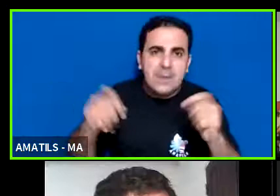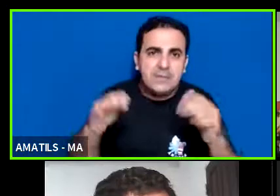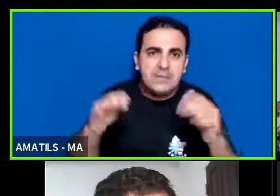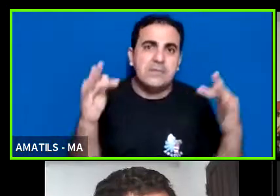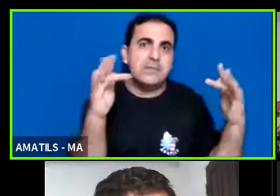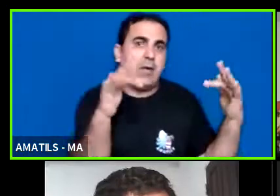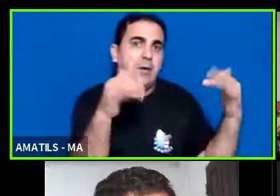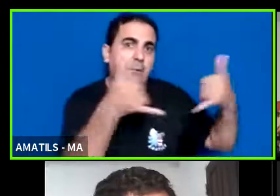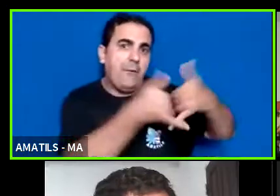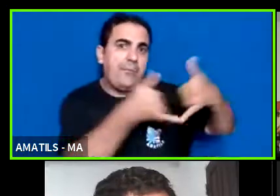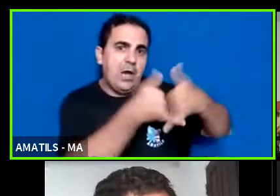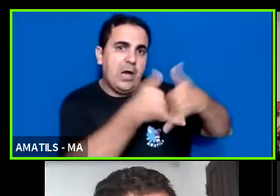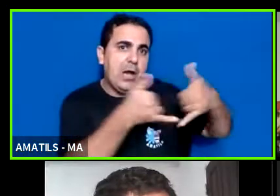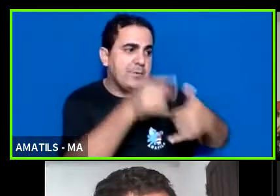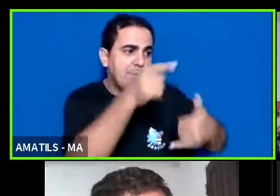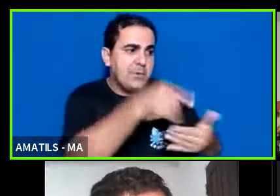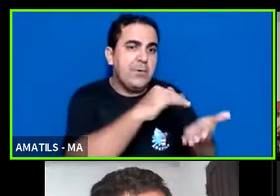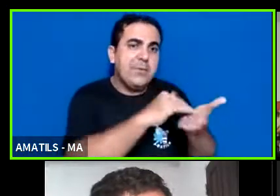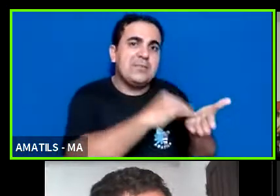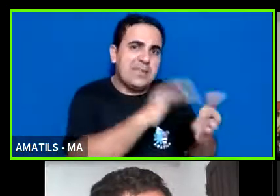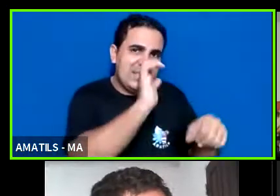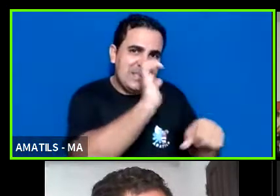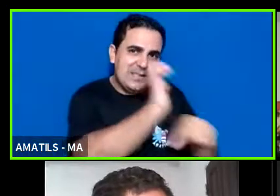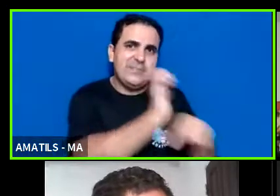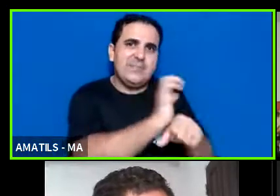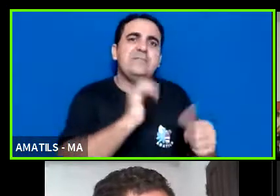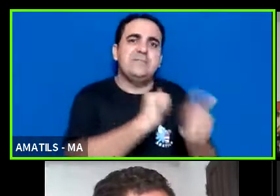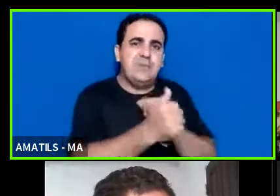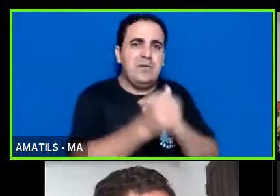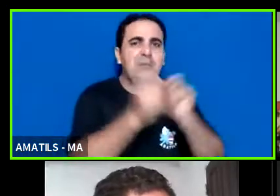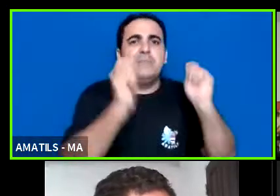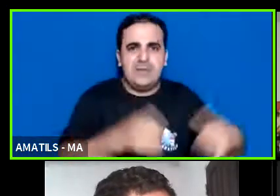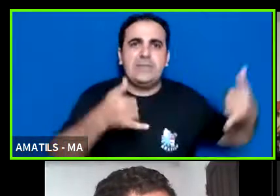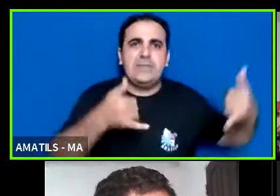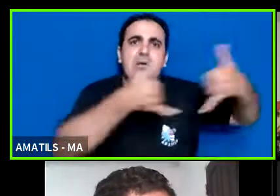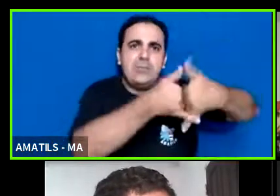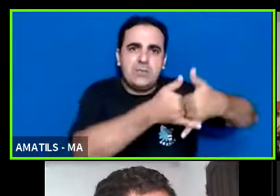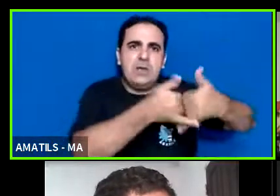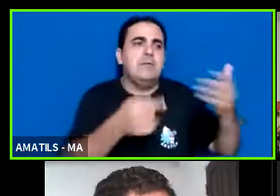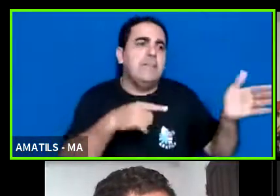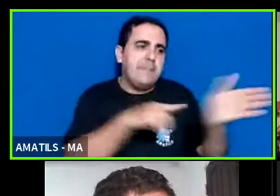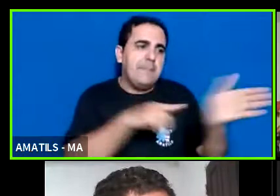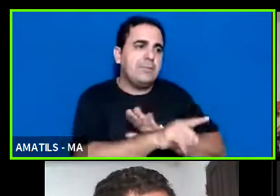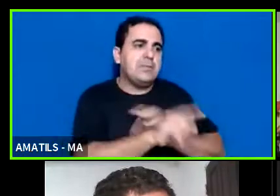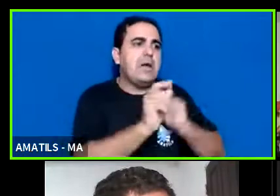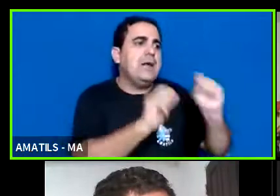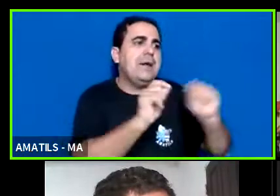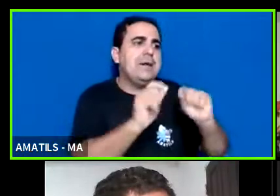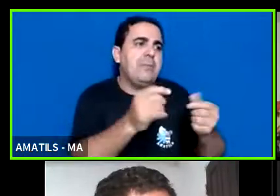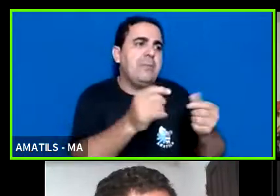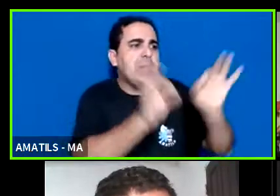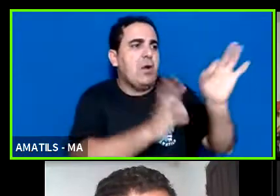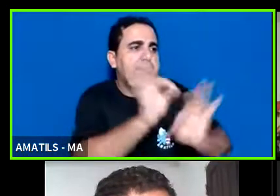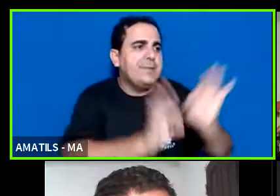secretaria isso é política pública para poder atender as demandas da sociedade